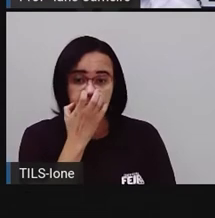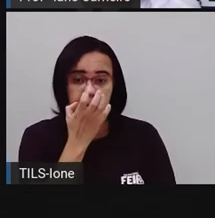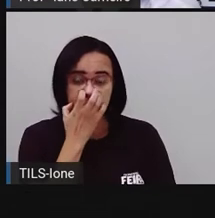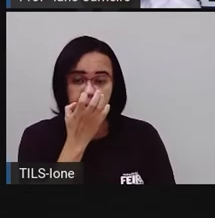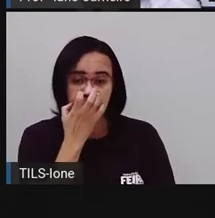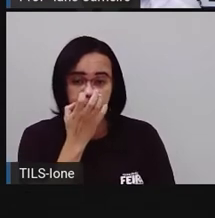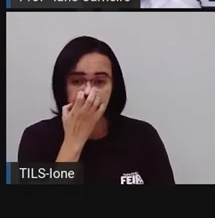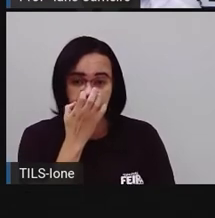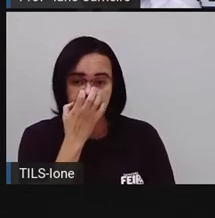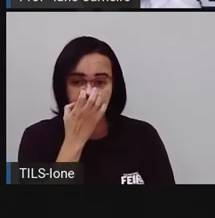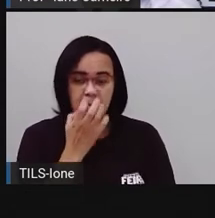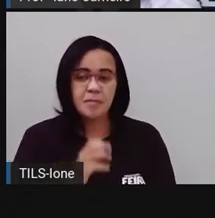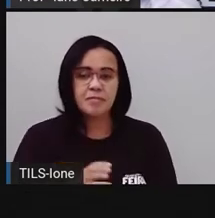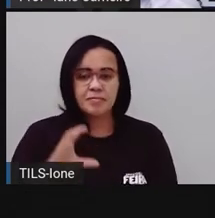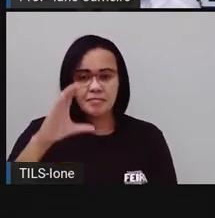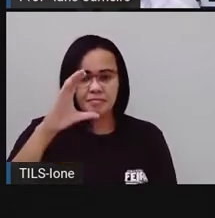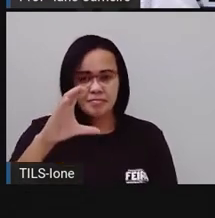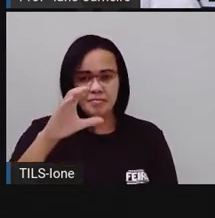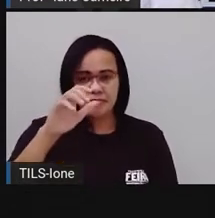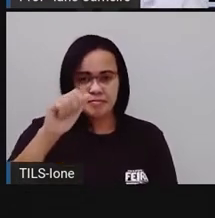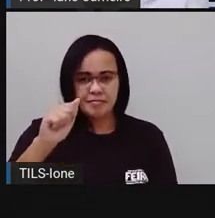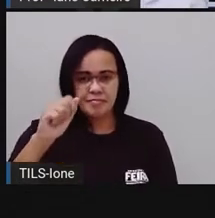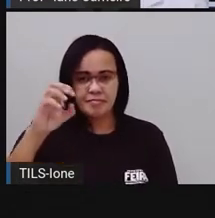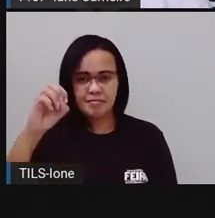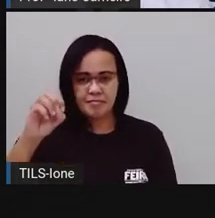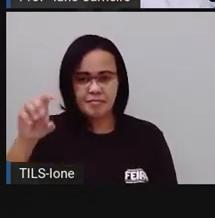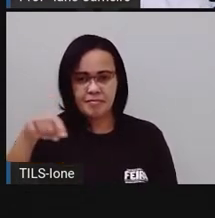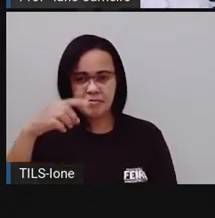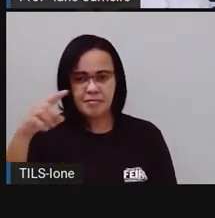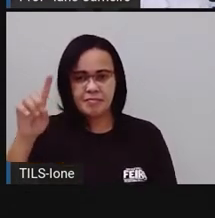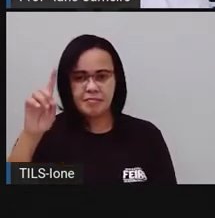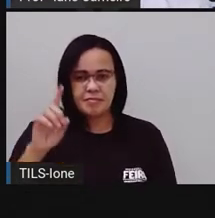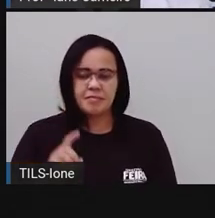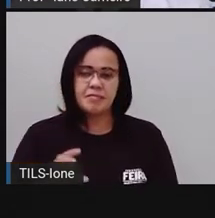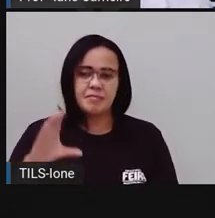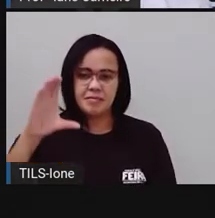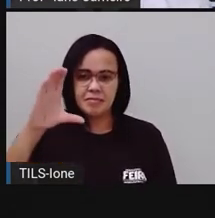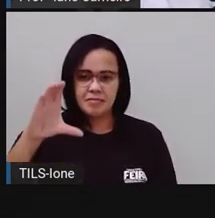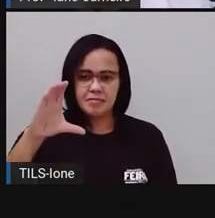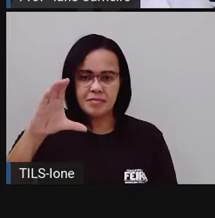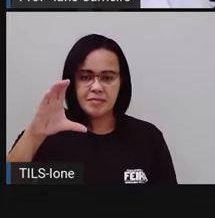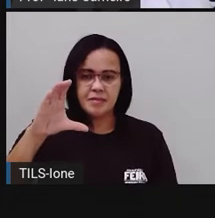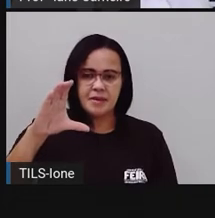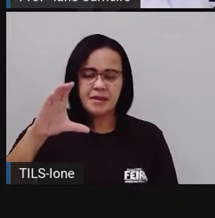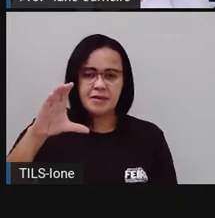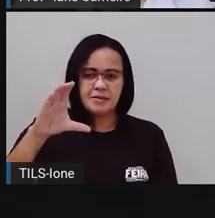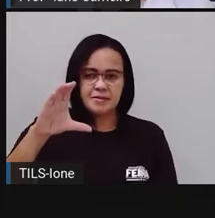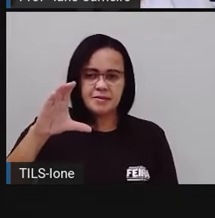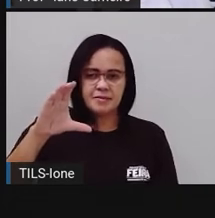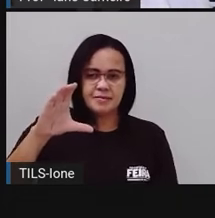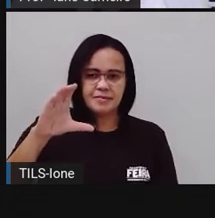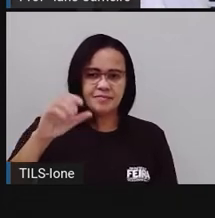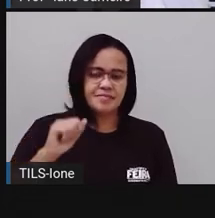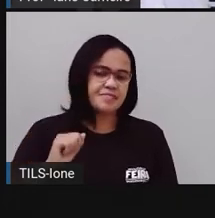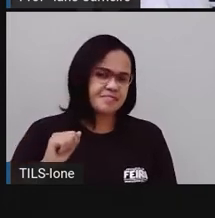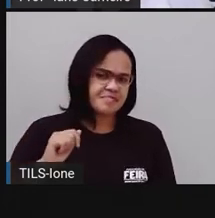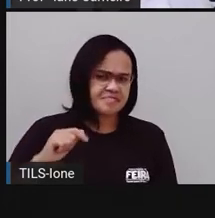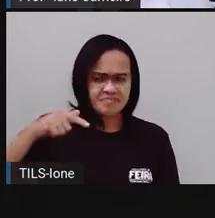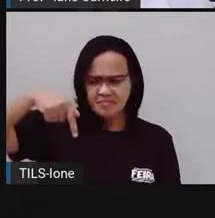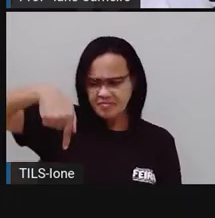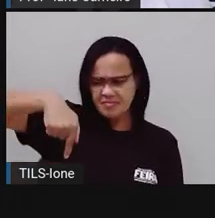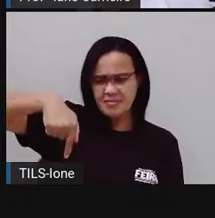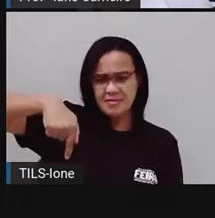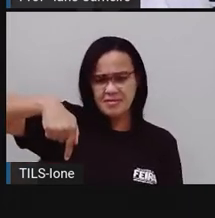colocar aqui, ó... Ó... palavra cão. Como é que escreve a palavra cão? Será que é com K, com Q, com